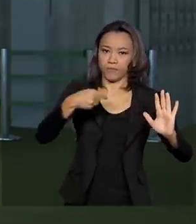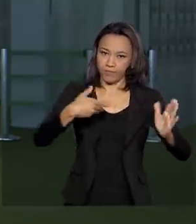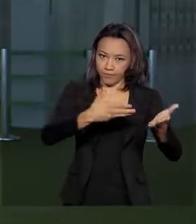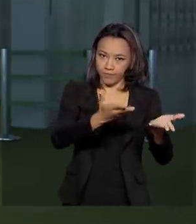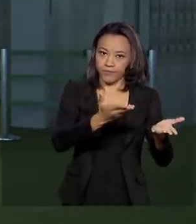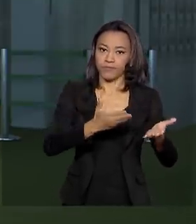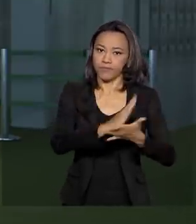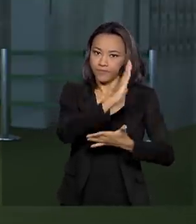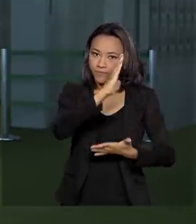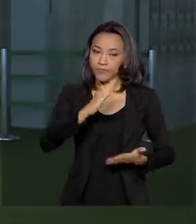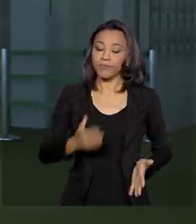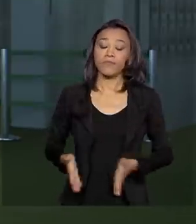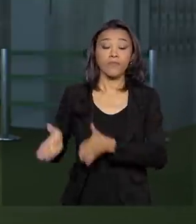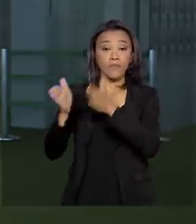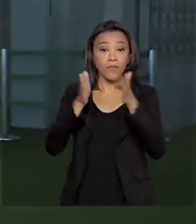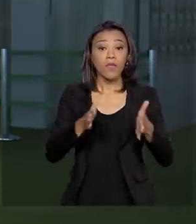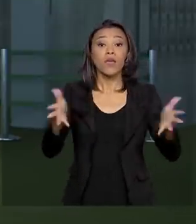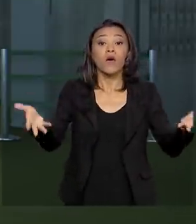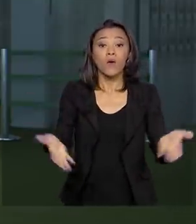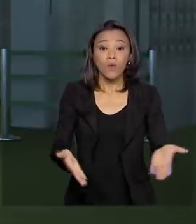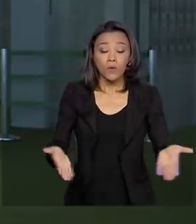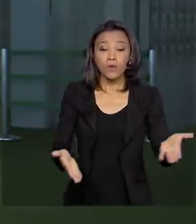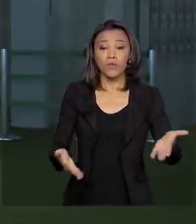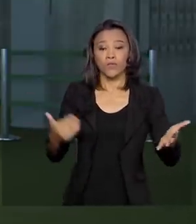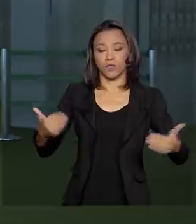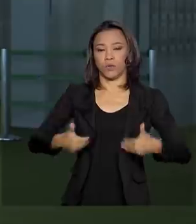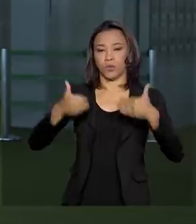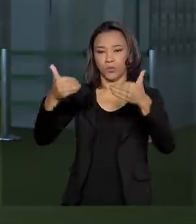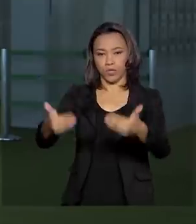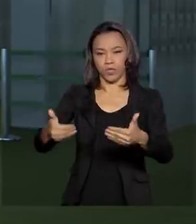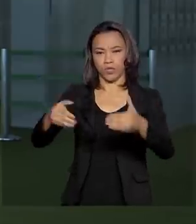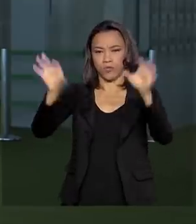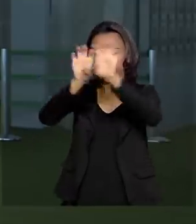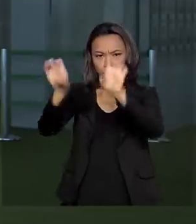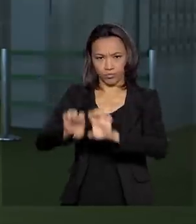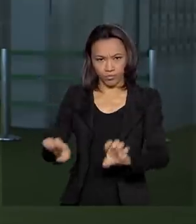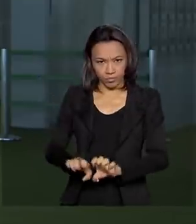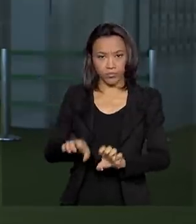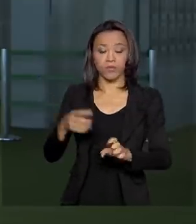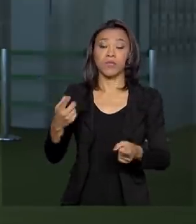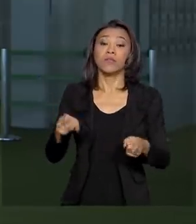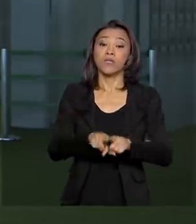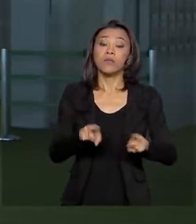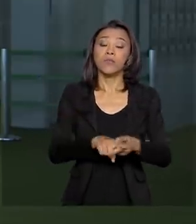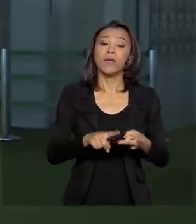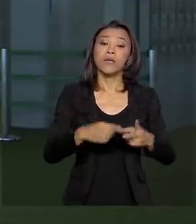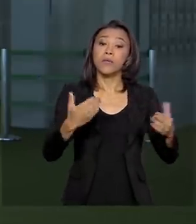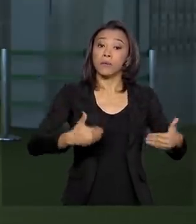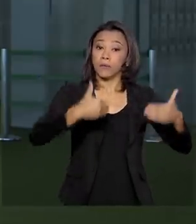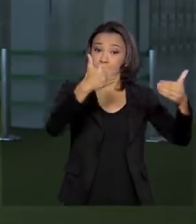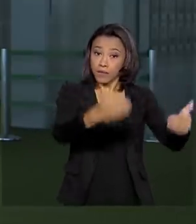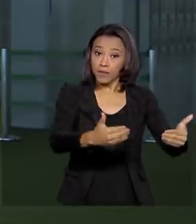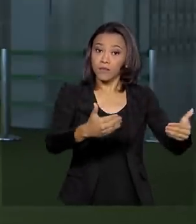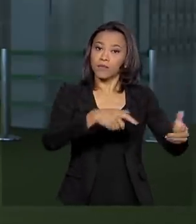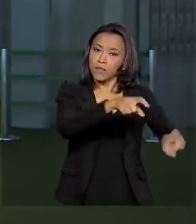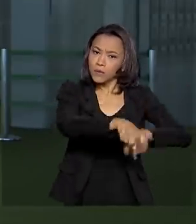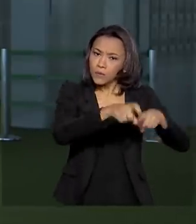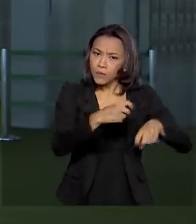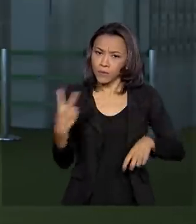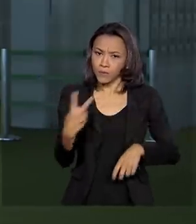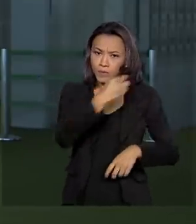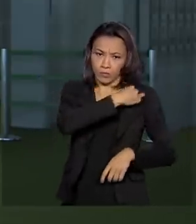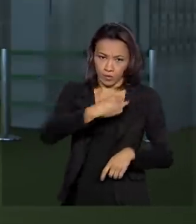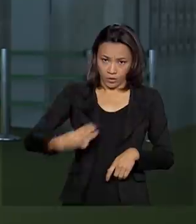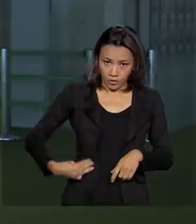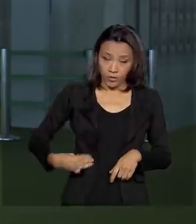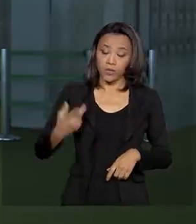que acontece hoje, o ministro da Infraestrutura, Tarcísio Freitas, e a ministra da Agricultura, Tereza Cristina, se